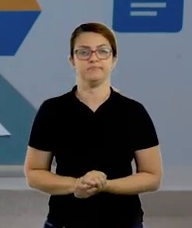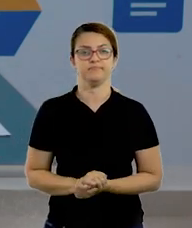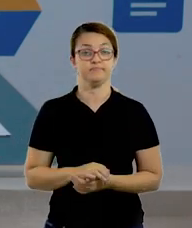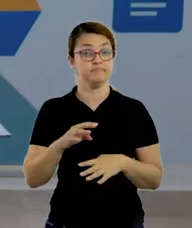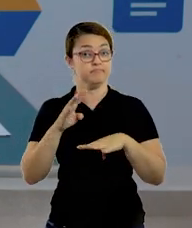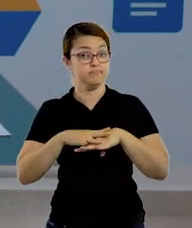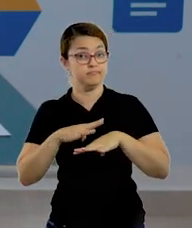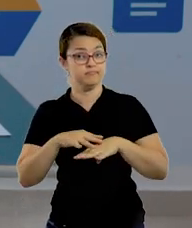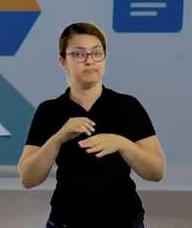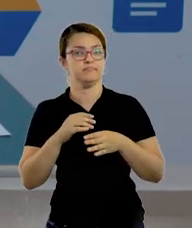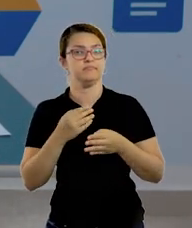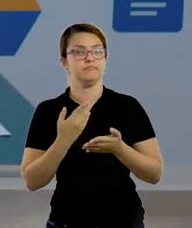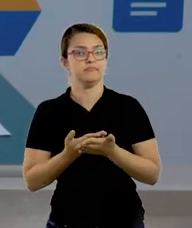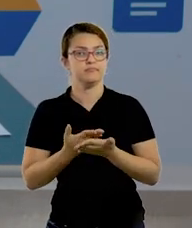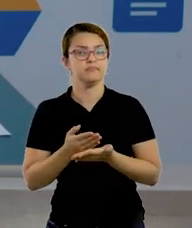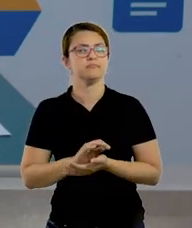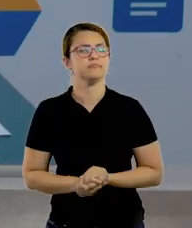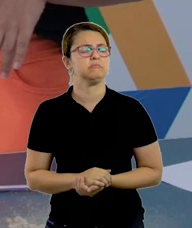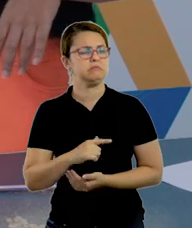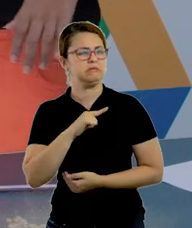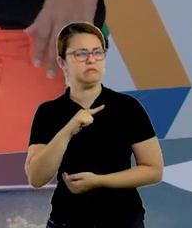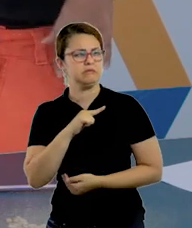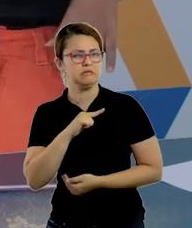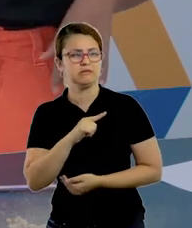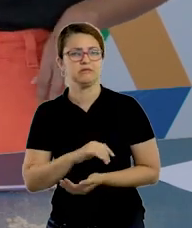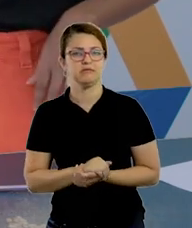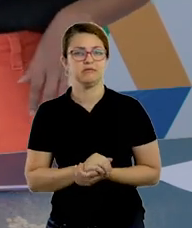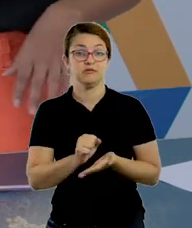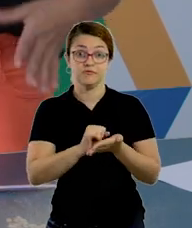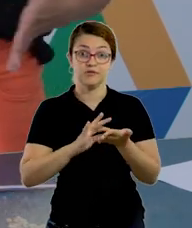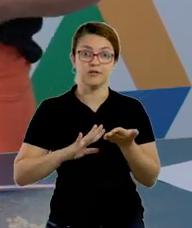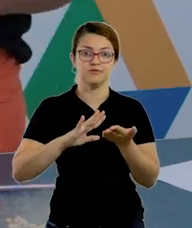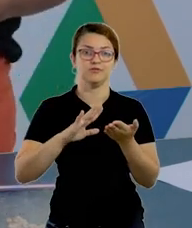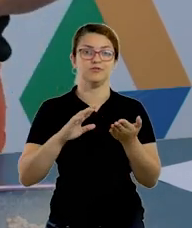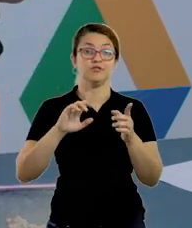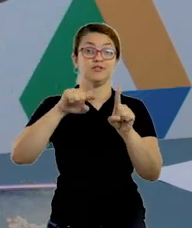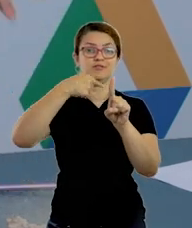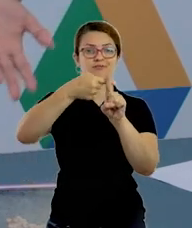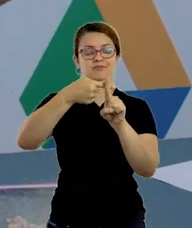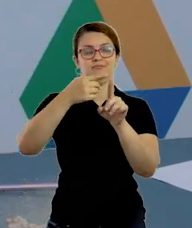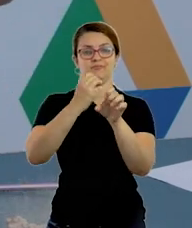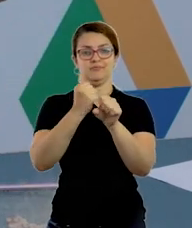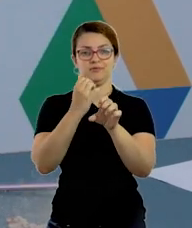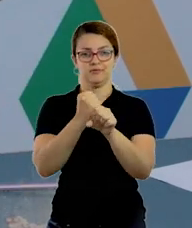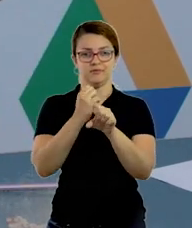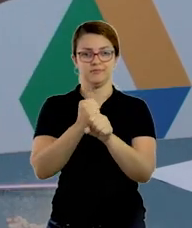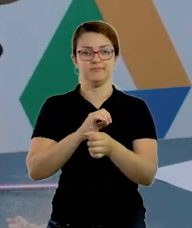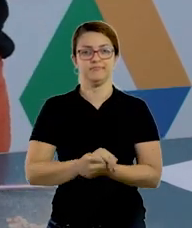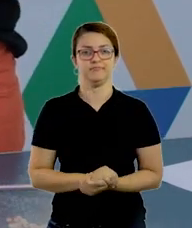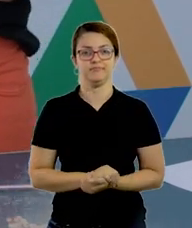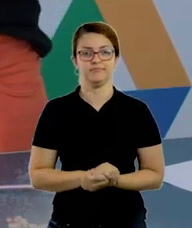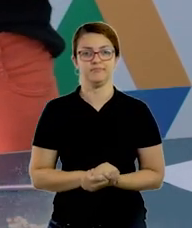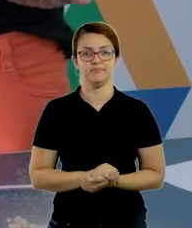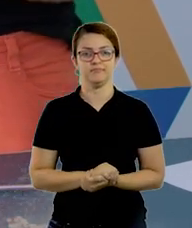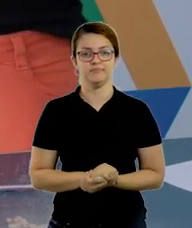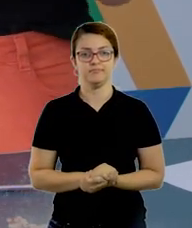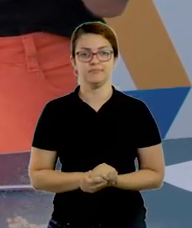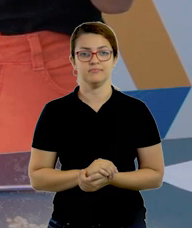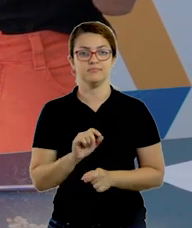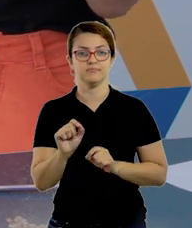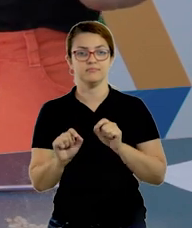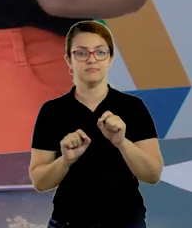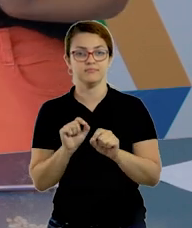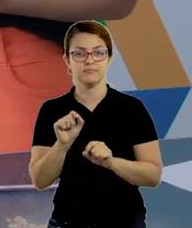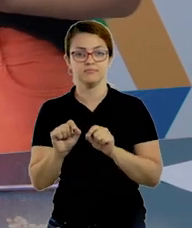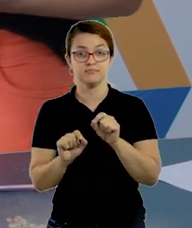algumas atividades de adição. Bem, nas atividades de matemática, vocês realizaram algumas contas de adição, vocês